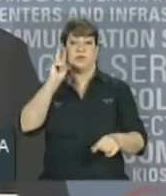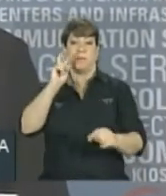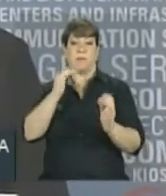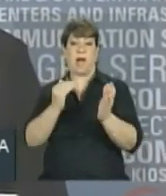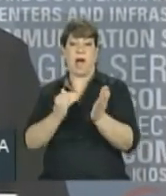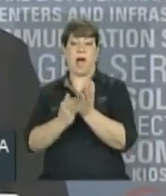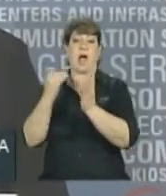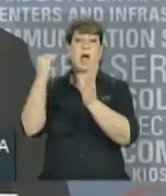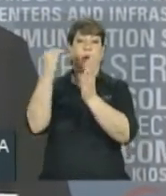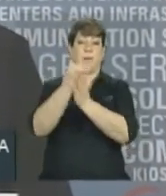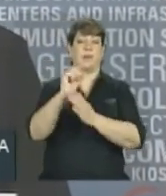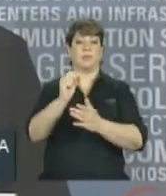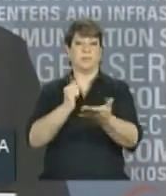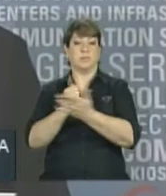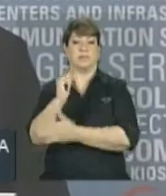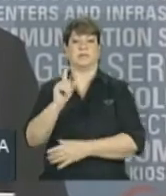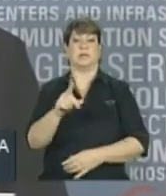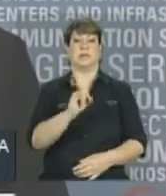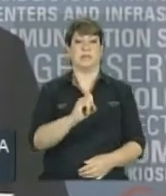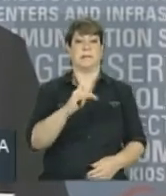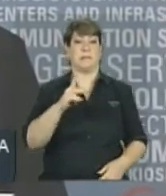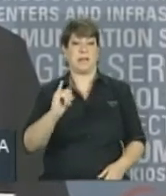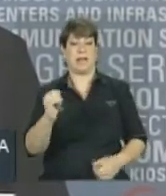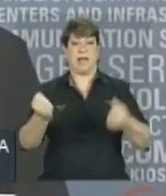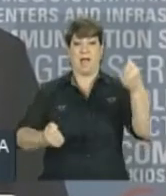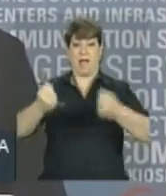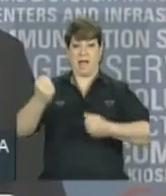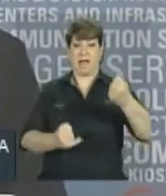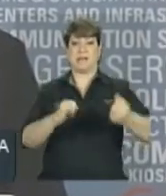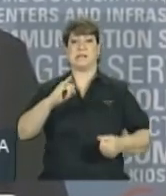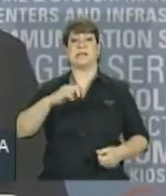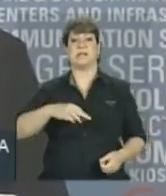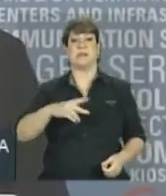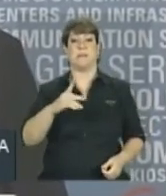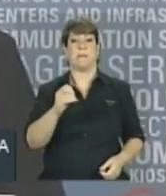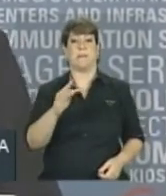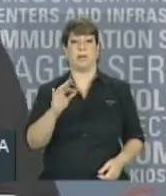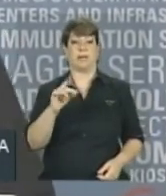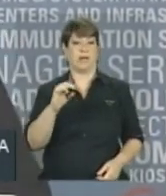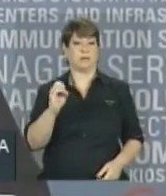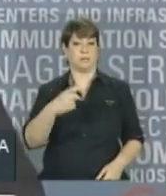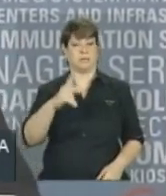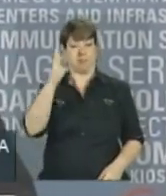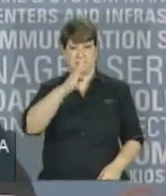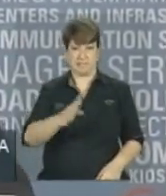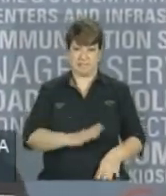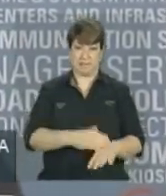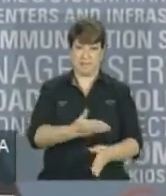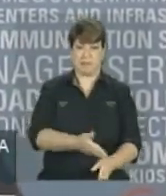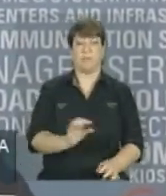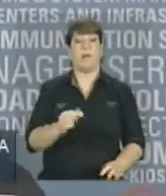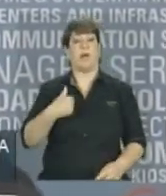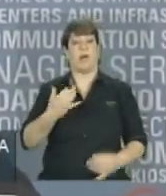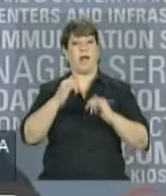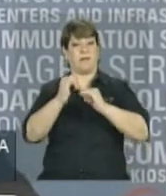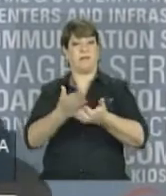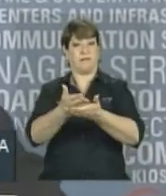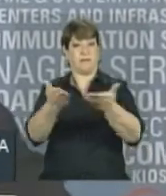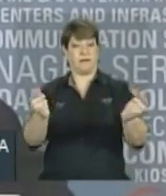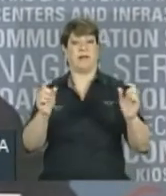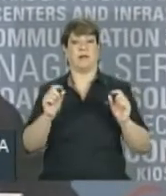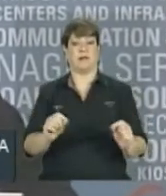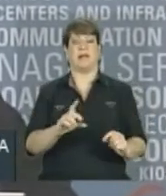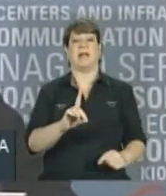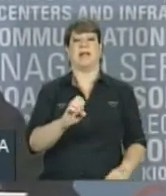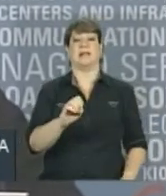importação do IPI nos carros importados pelo Brasil, eu queria assegurar que, diante da